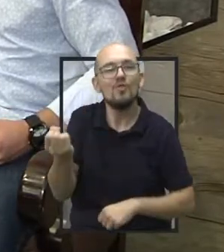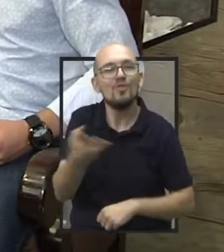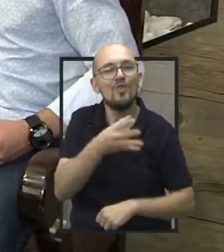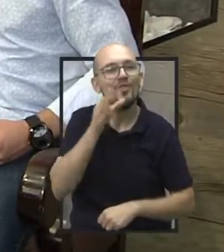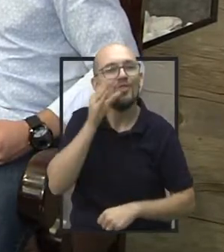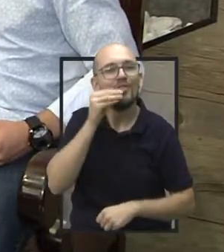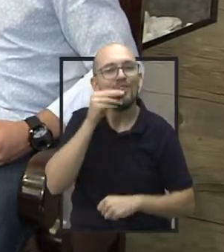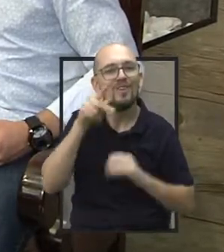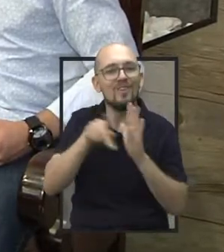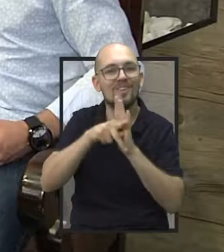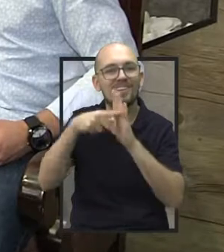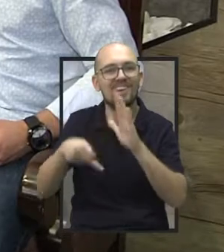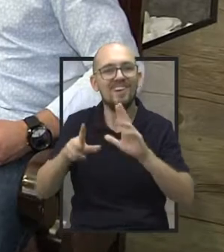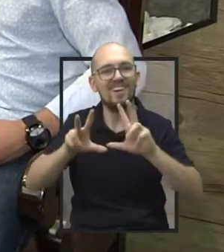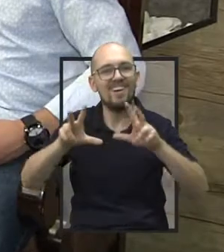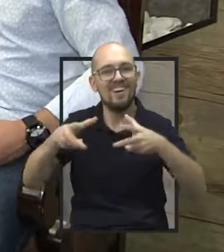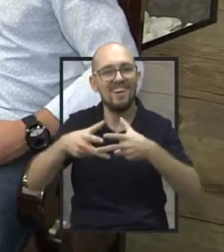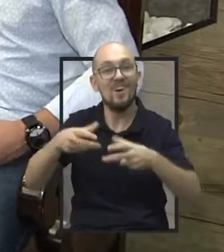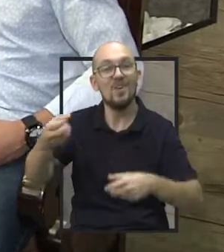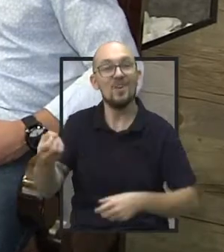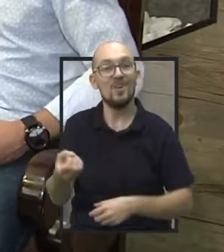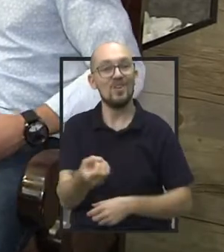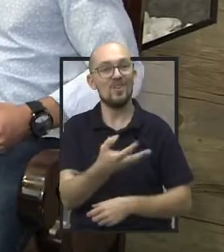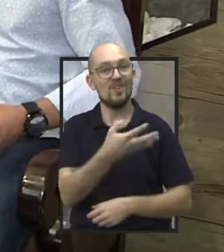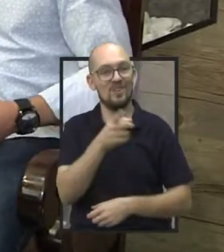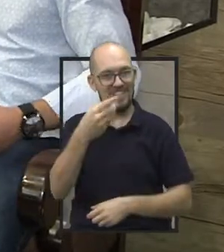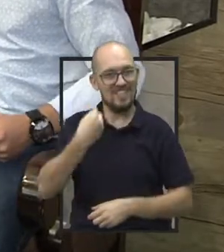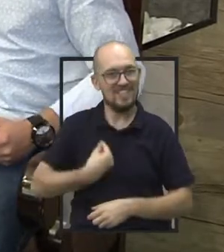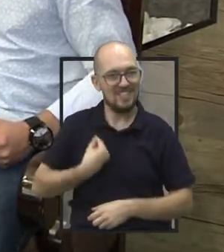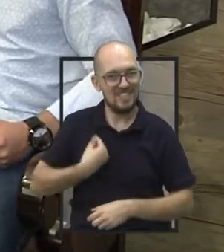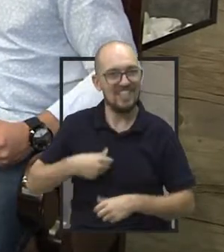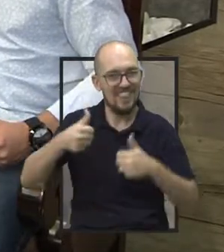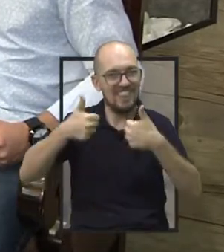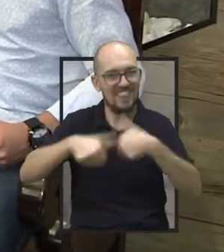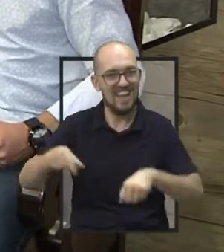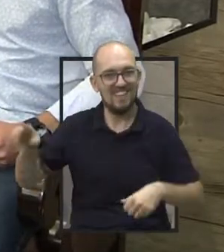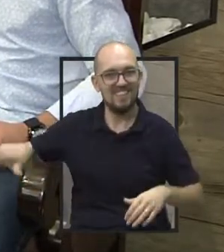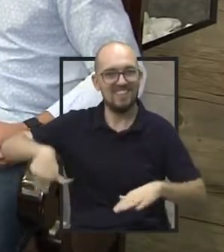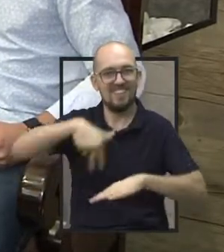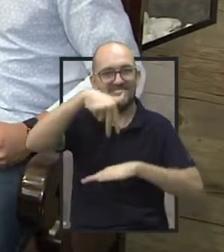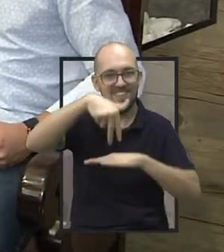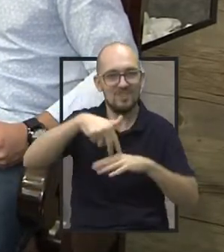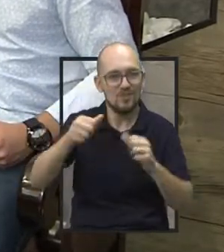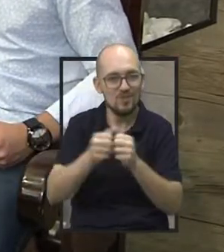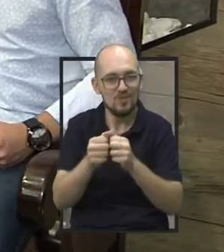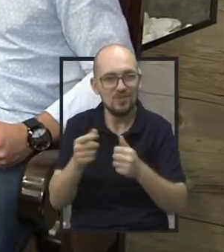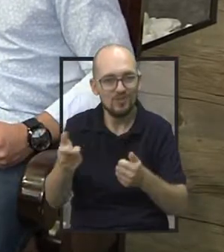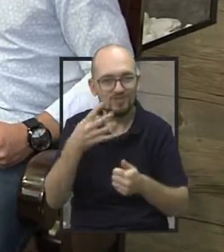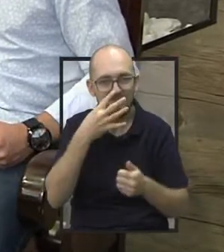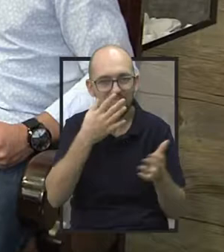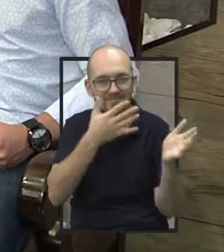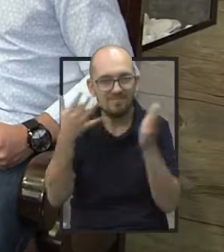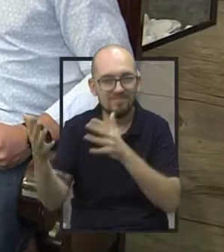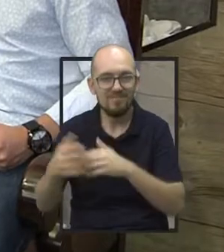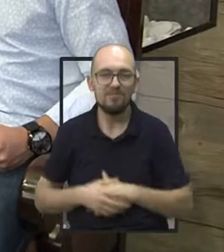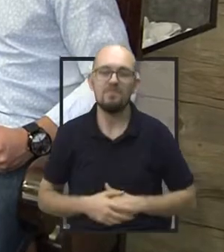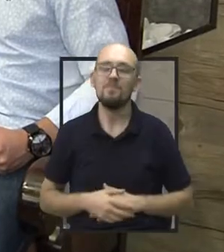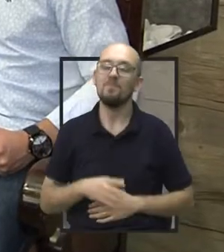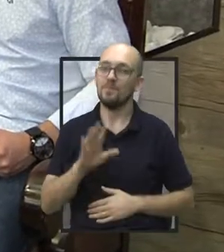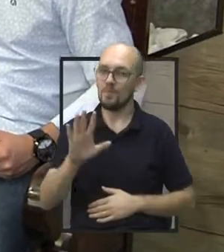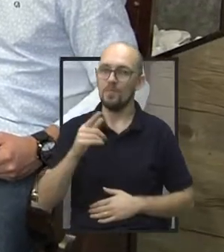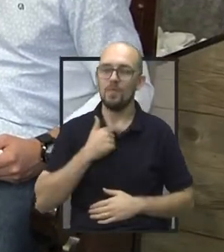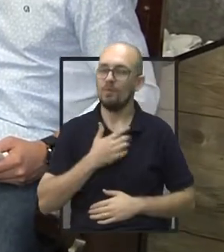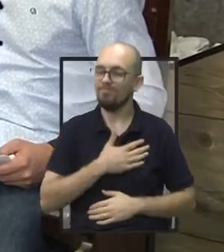da Câmara Municipal é o mais novo membro, né? O senhor esteve prestigiando aqui toda essa solenidade. Olha, com muito